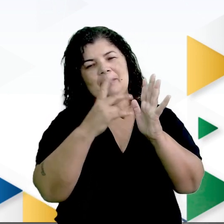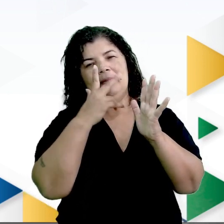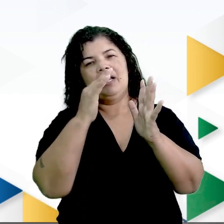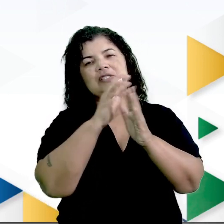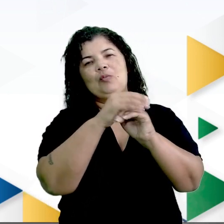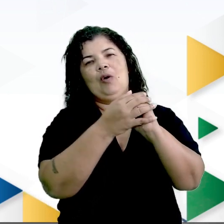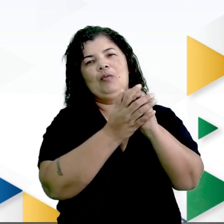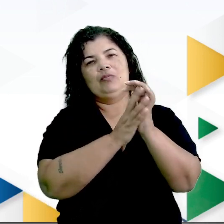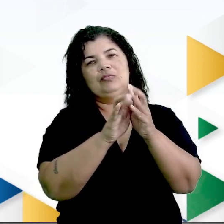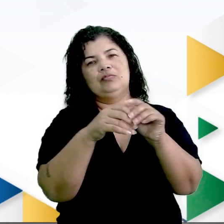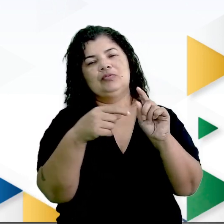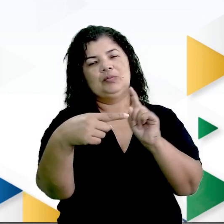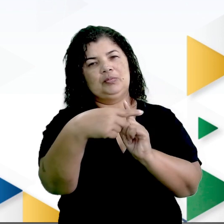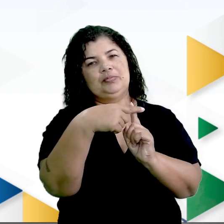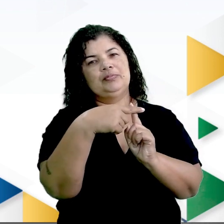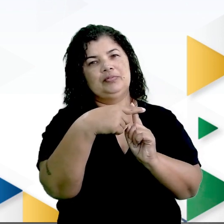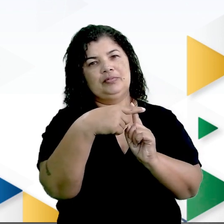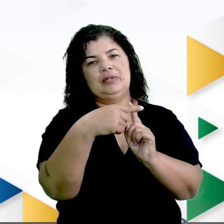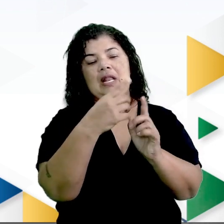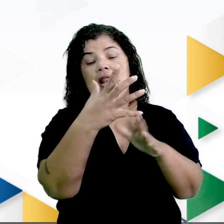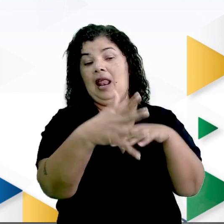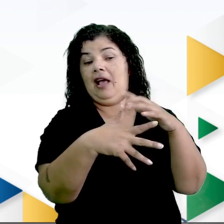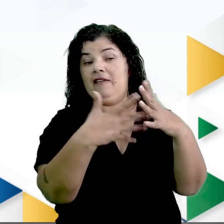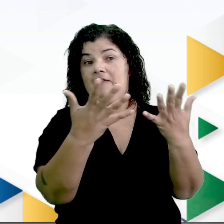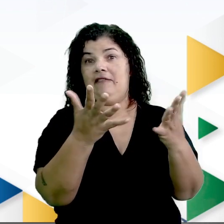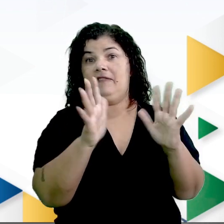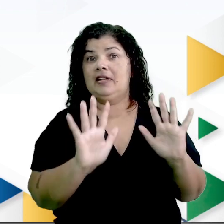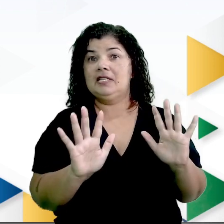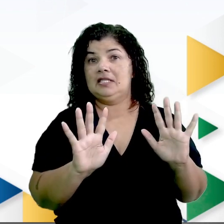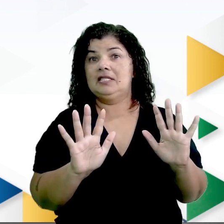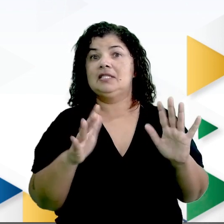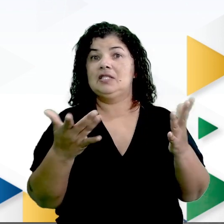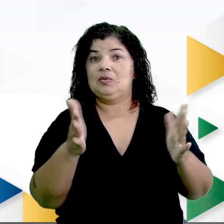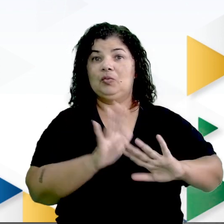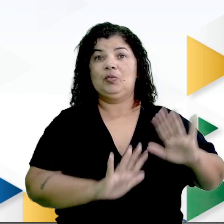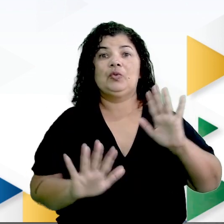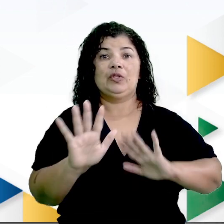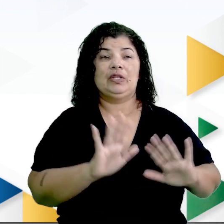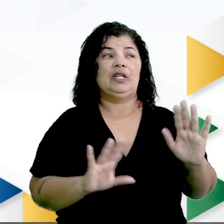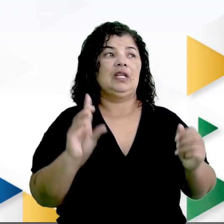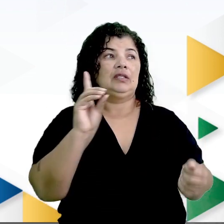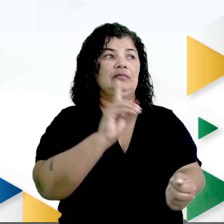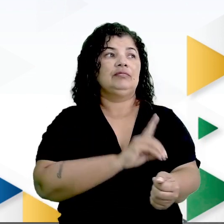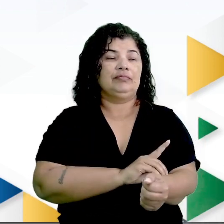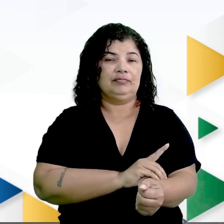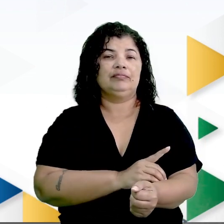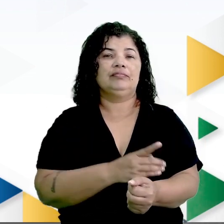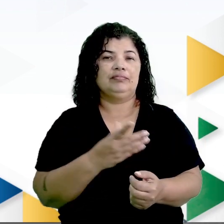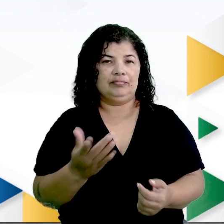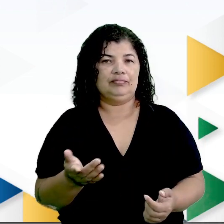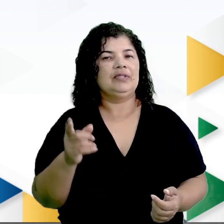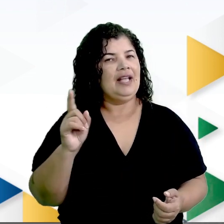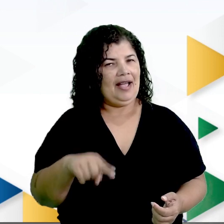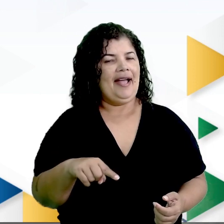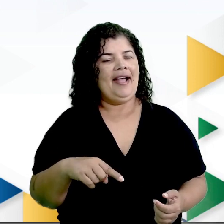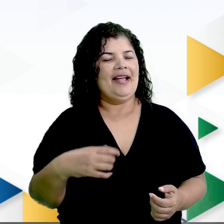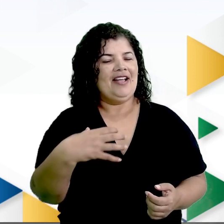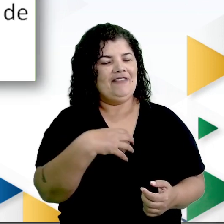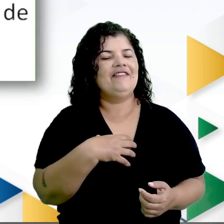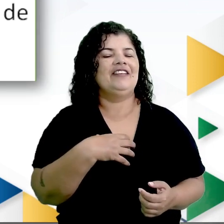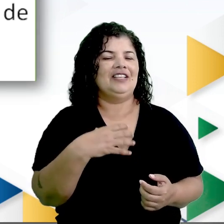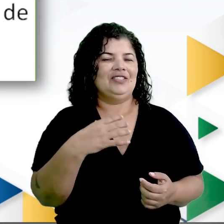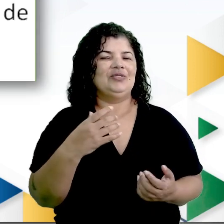positiva. Lavar suas mãos. Ter cuidado com a higiene. Isso é um efeito de sentido.